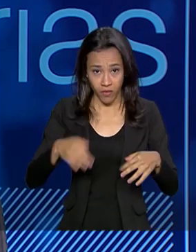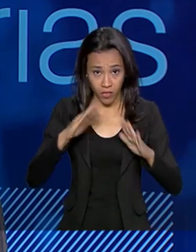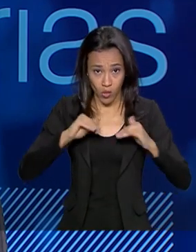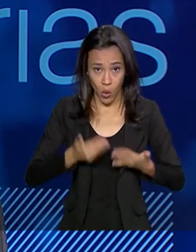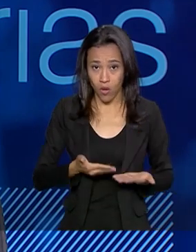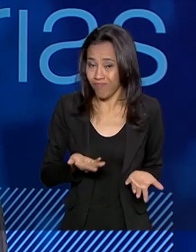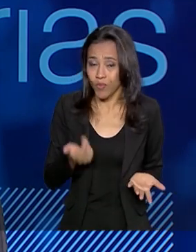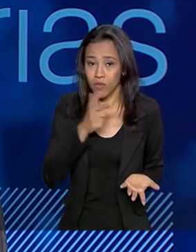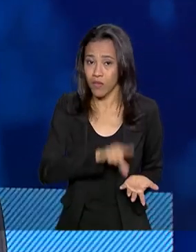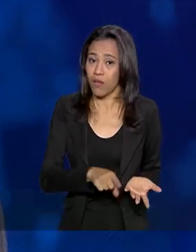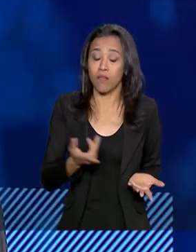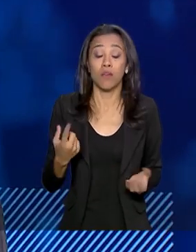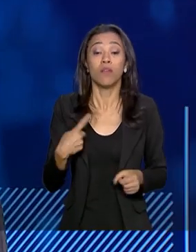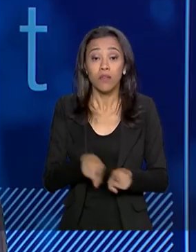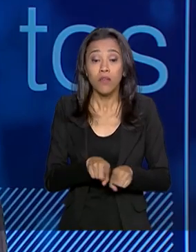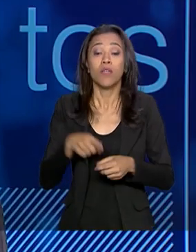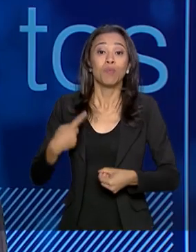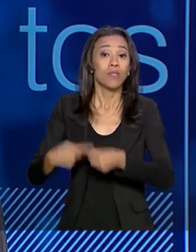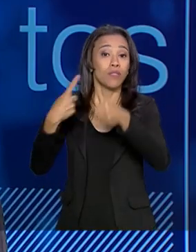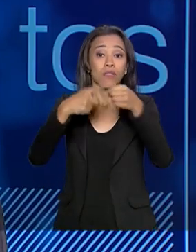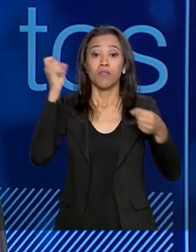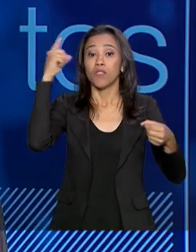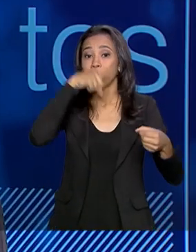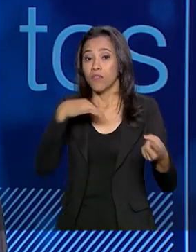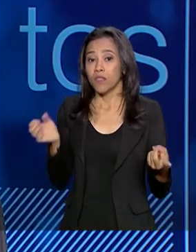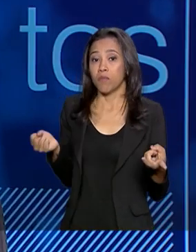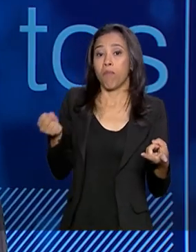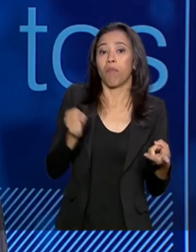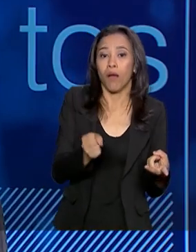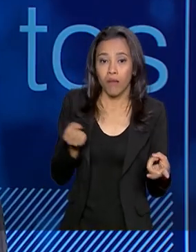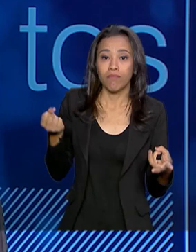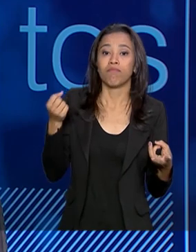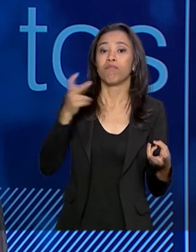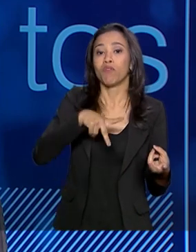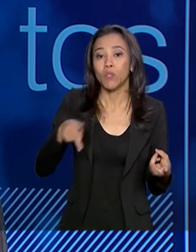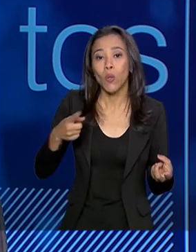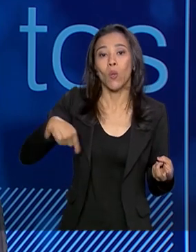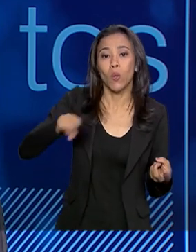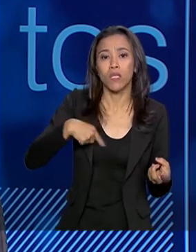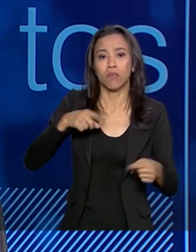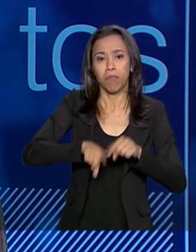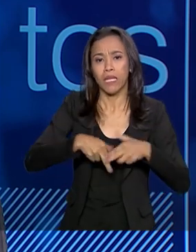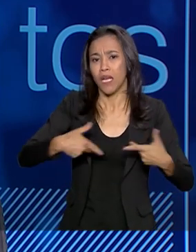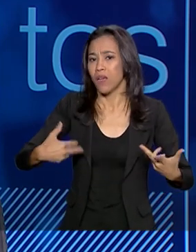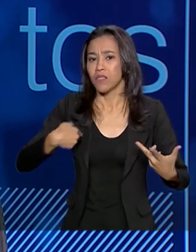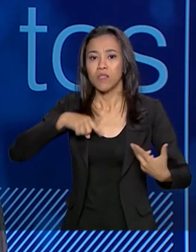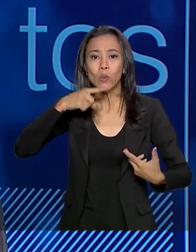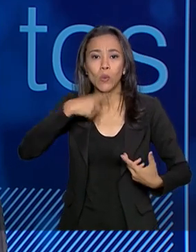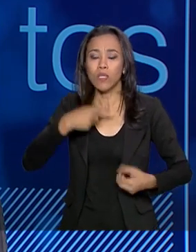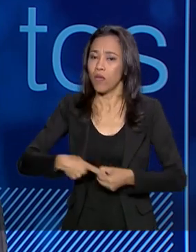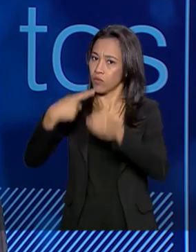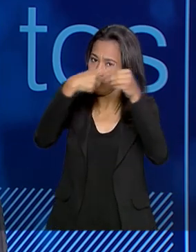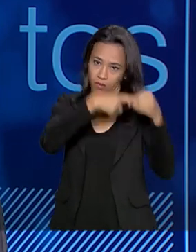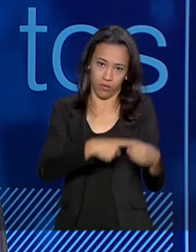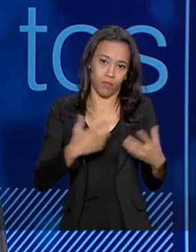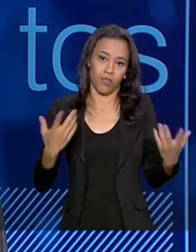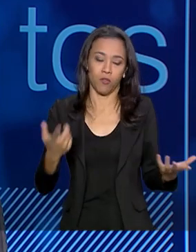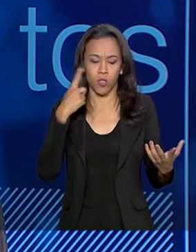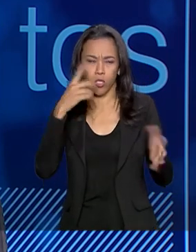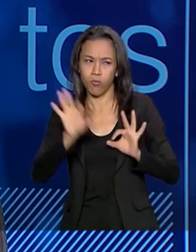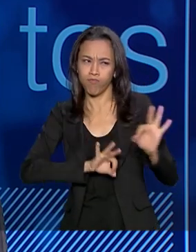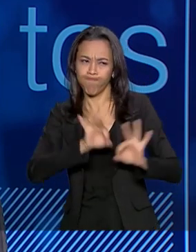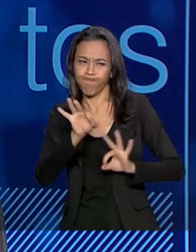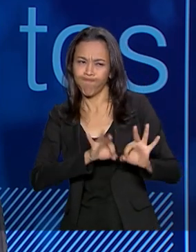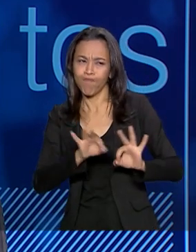municípios têm baixa capacidade de trazer professores, equipar esses empreendimentos. Então a gente está vislumbrando uma possibilidade de fazer